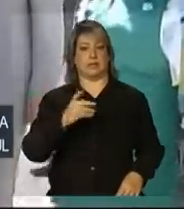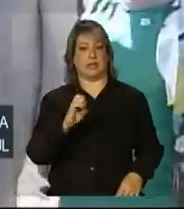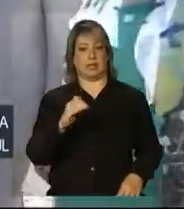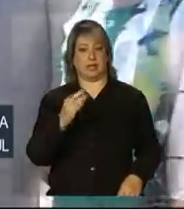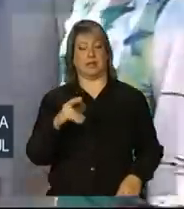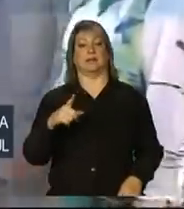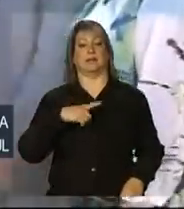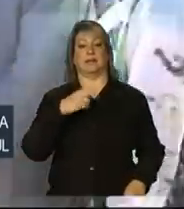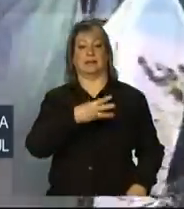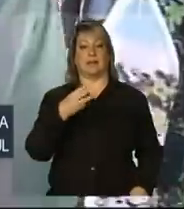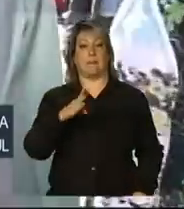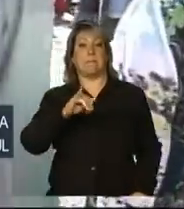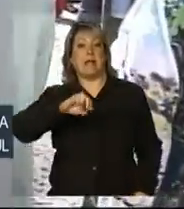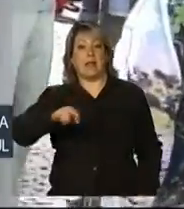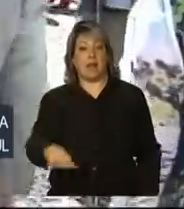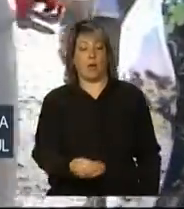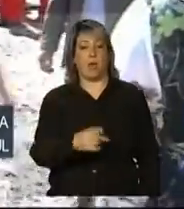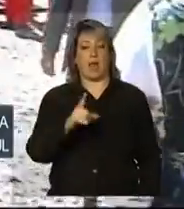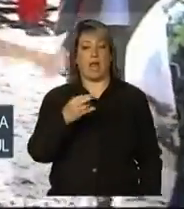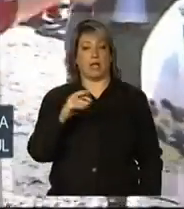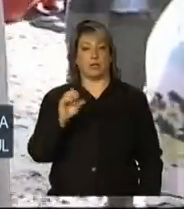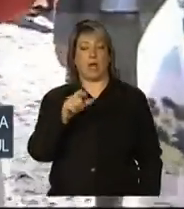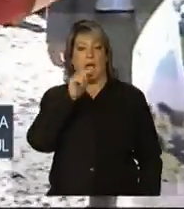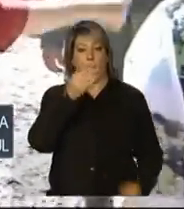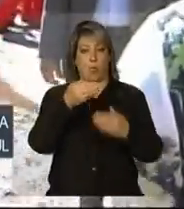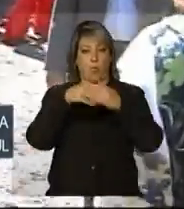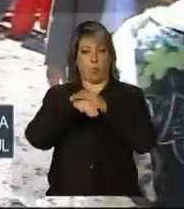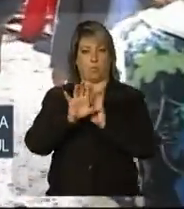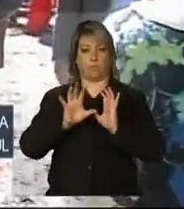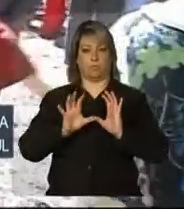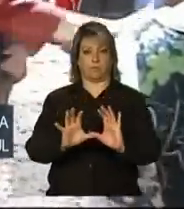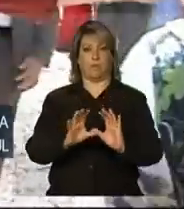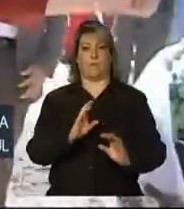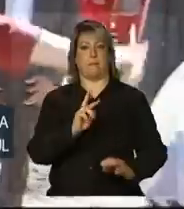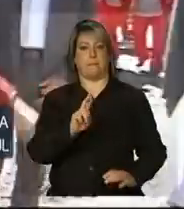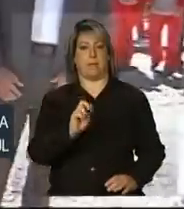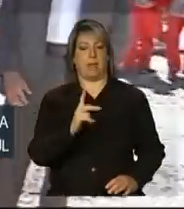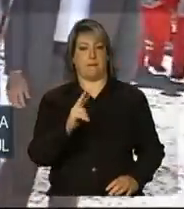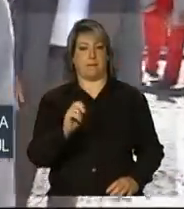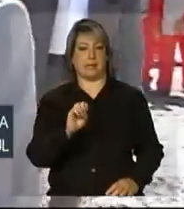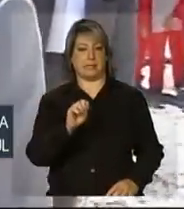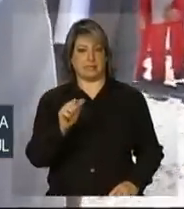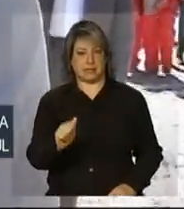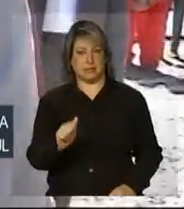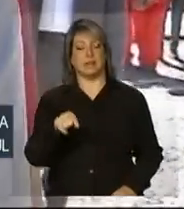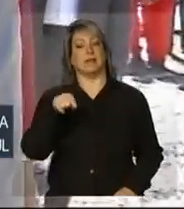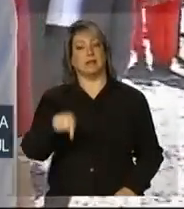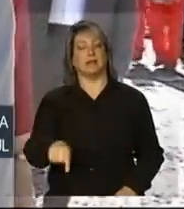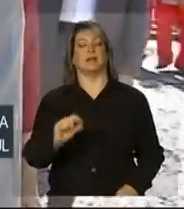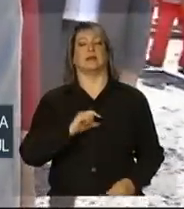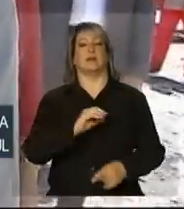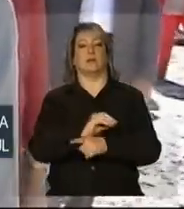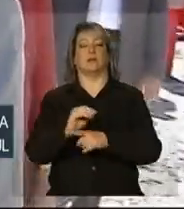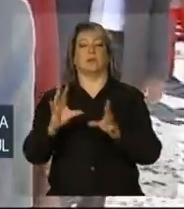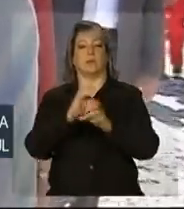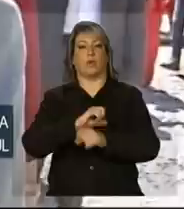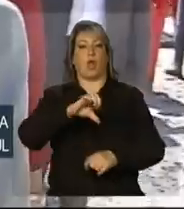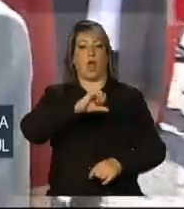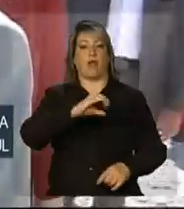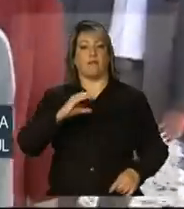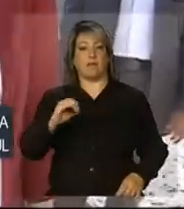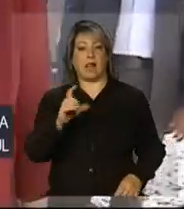bilhões de litros de água represada. A vazão de abastecimento do sistema será de 900